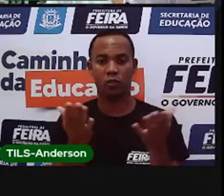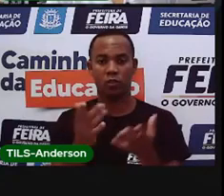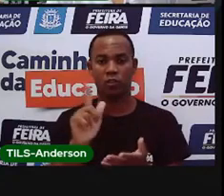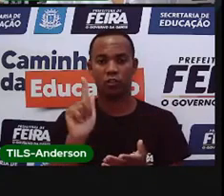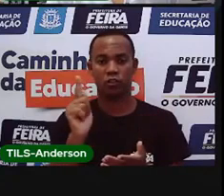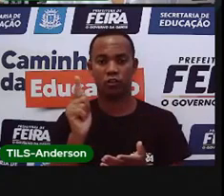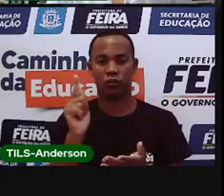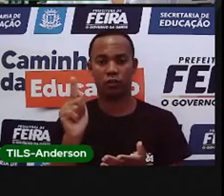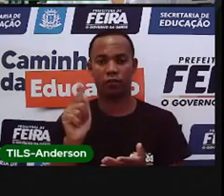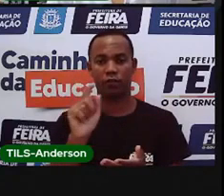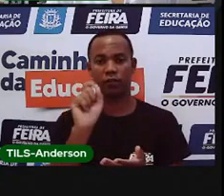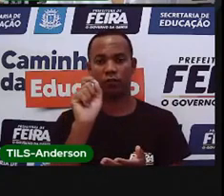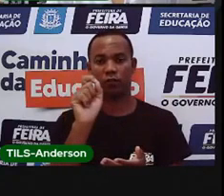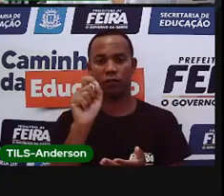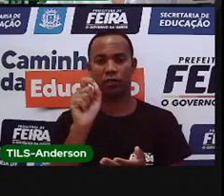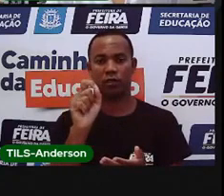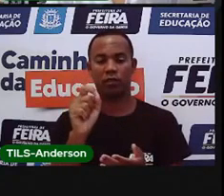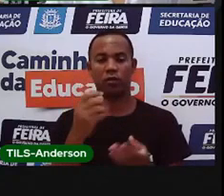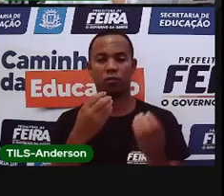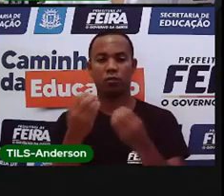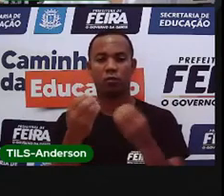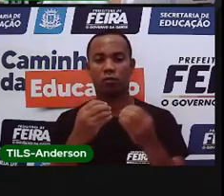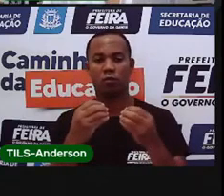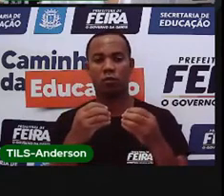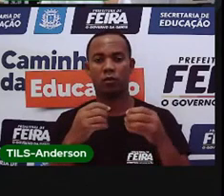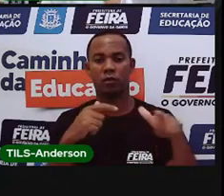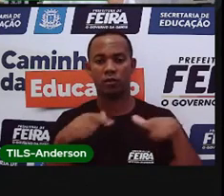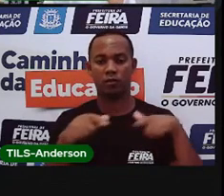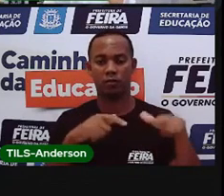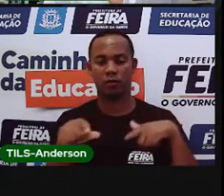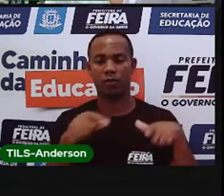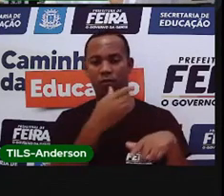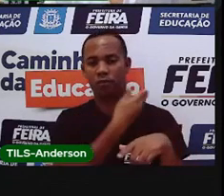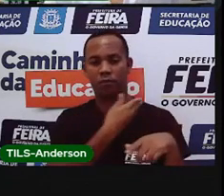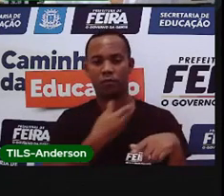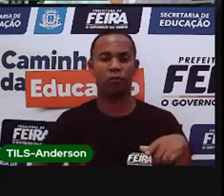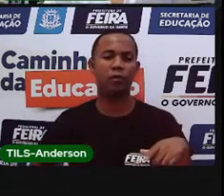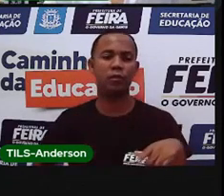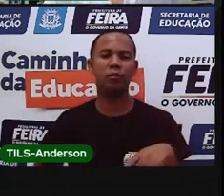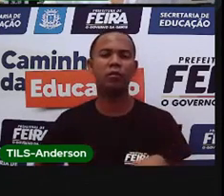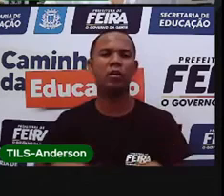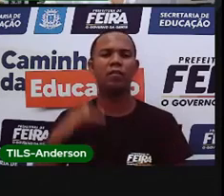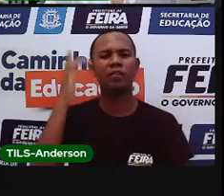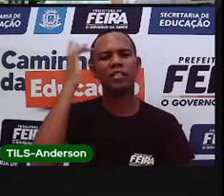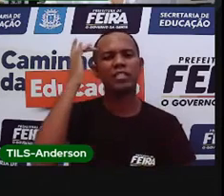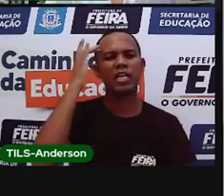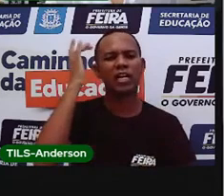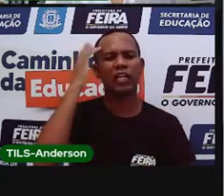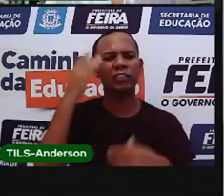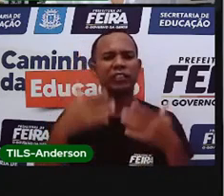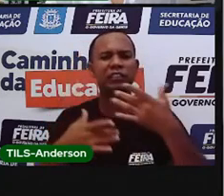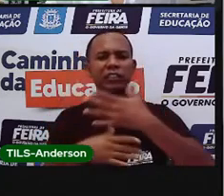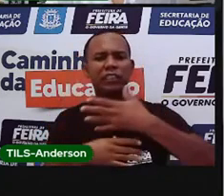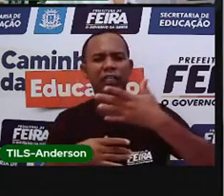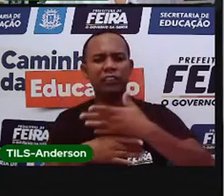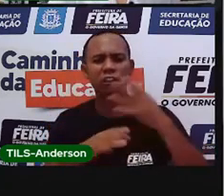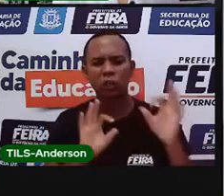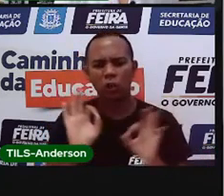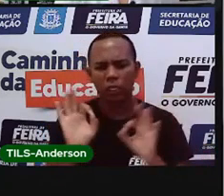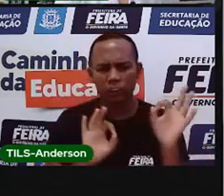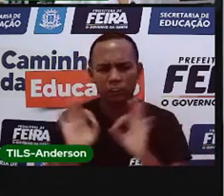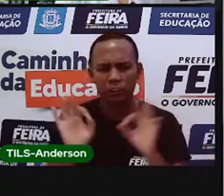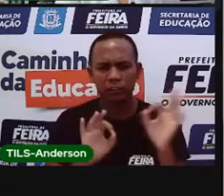geografia será sobre serviços públicos. O que você acha da sua cidade? Ela é organizada?